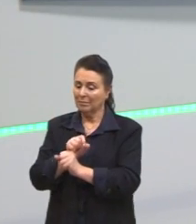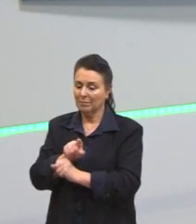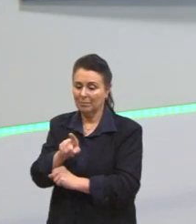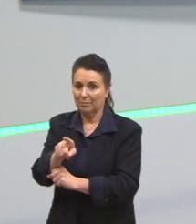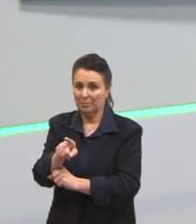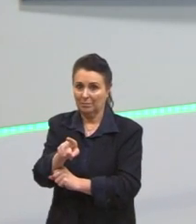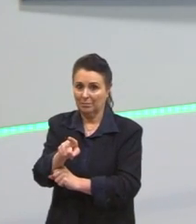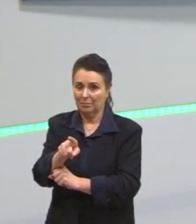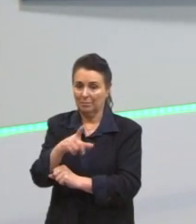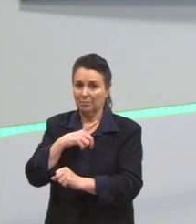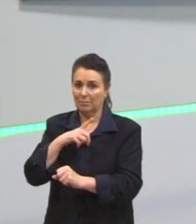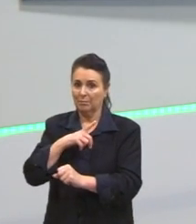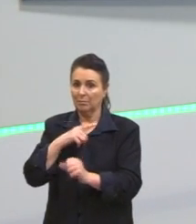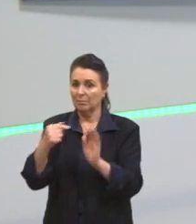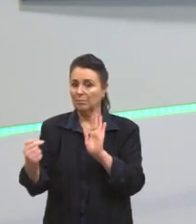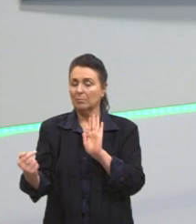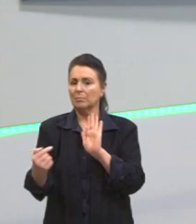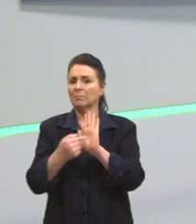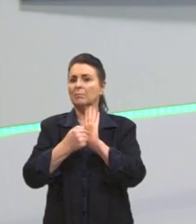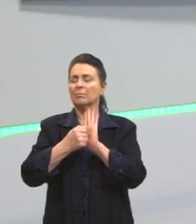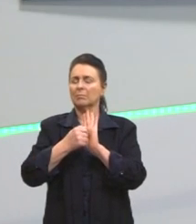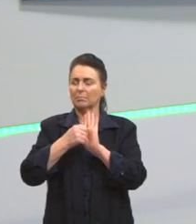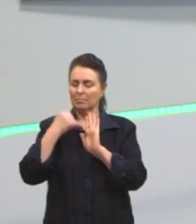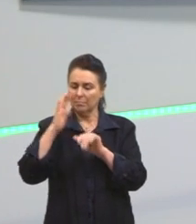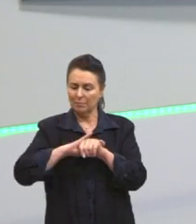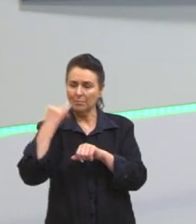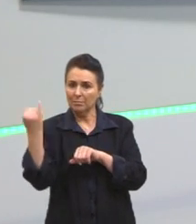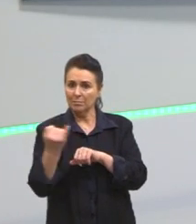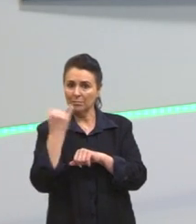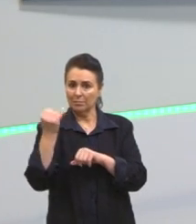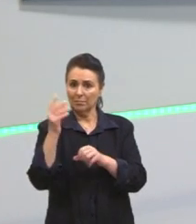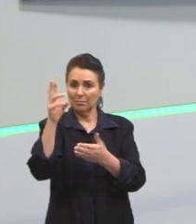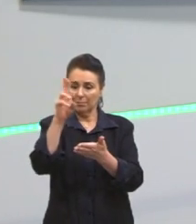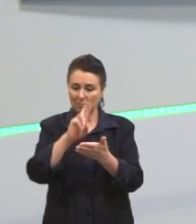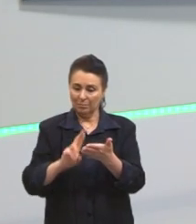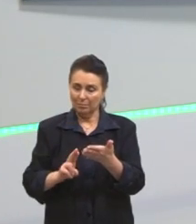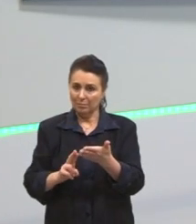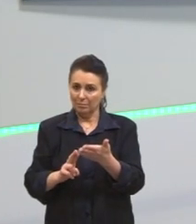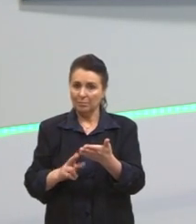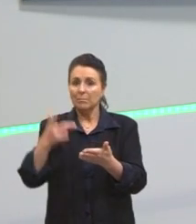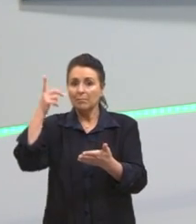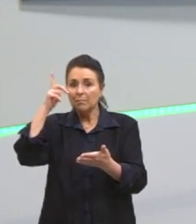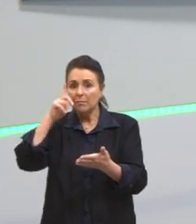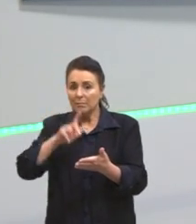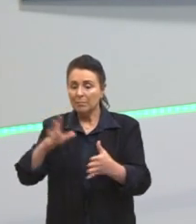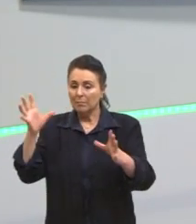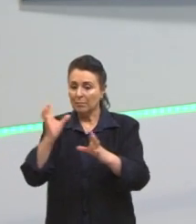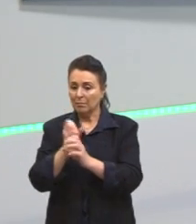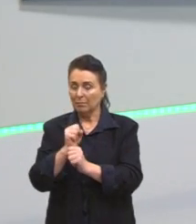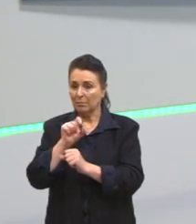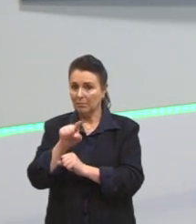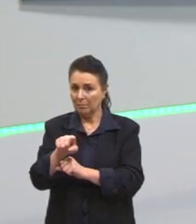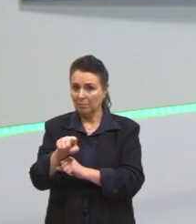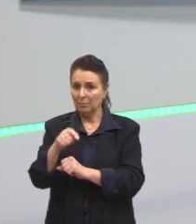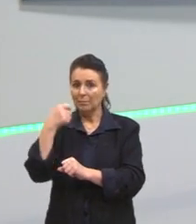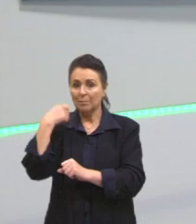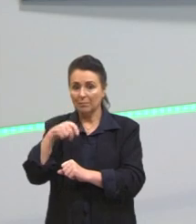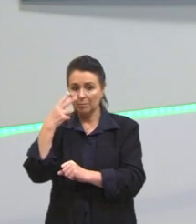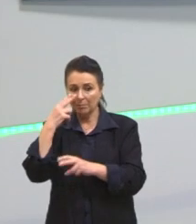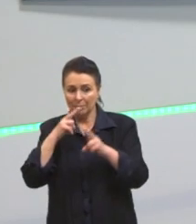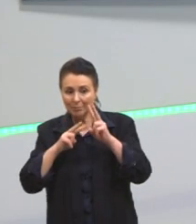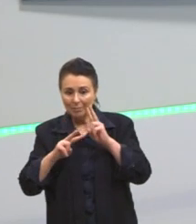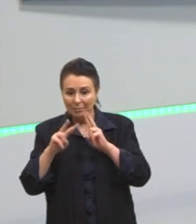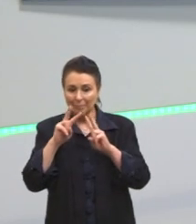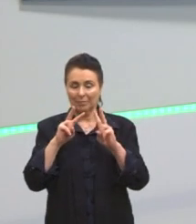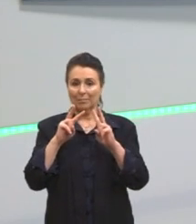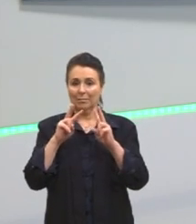é quando ela alcança a nota mil. E para ela alcançar a nota mil, a gente precisa, precisa olhar para tudo isso.